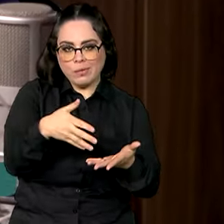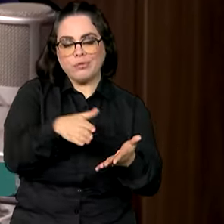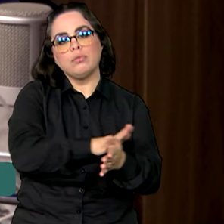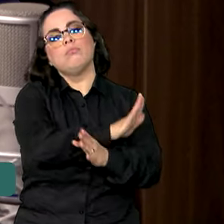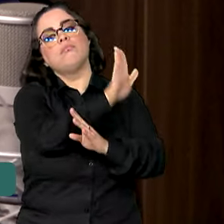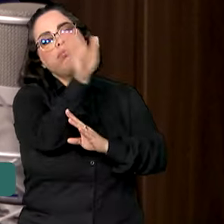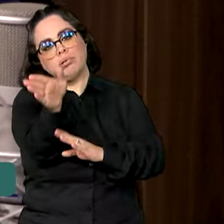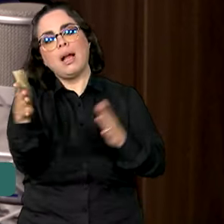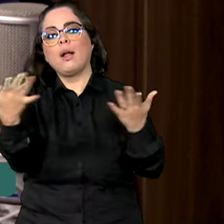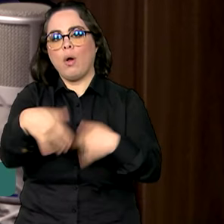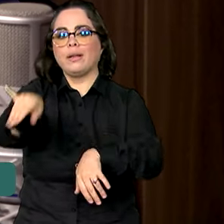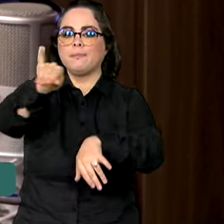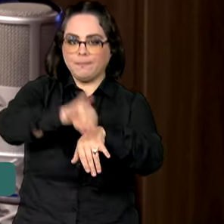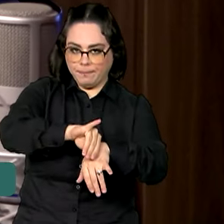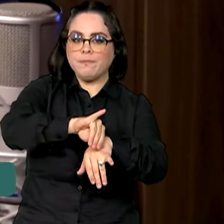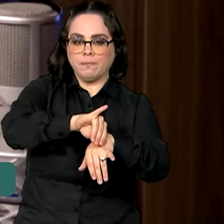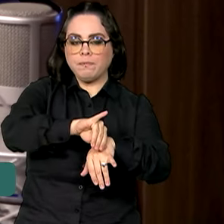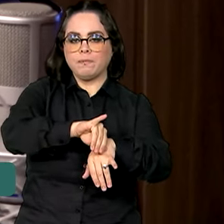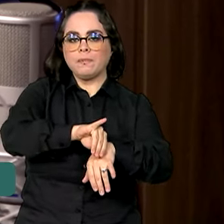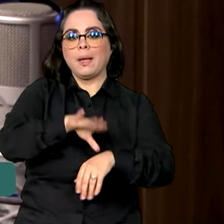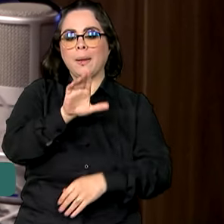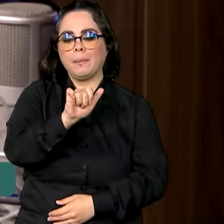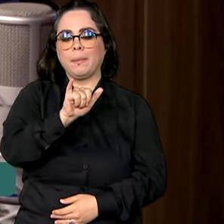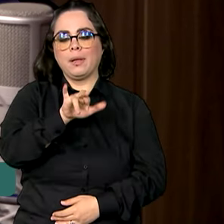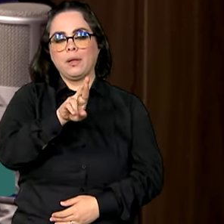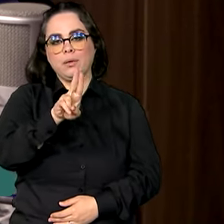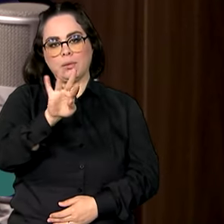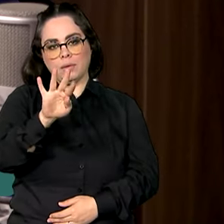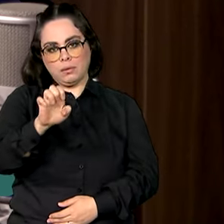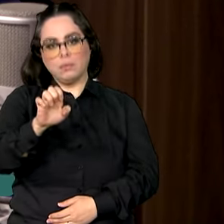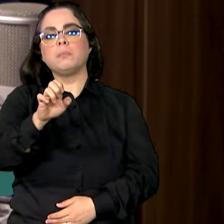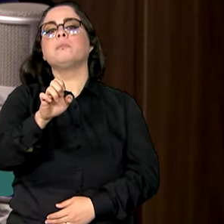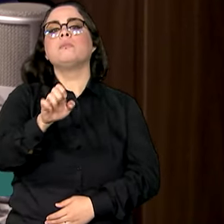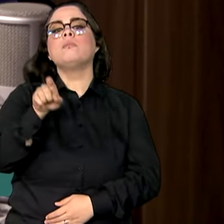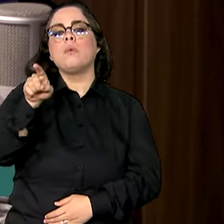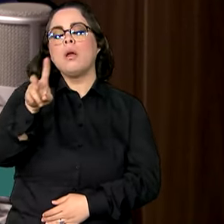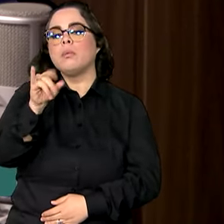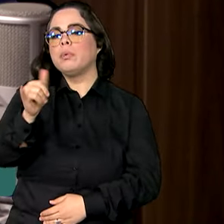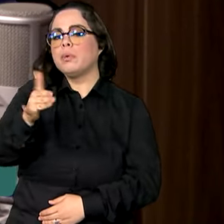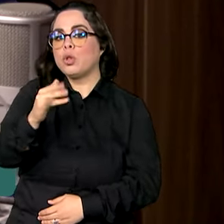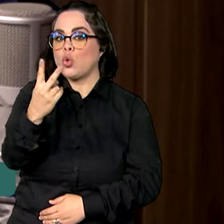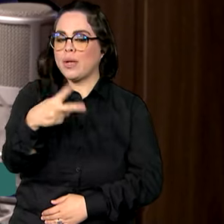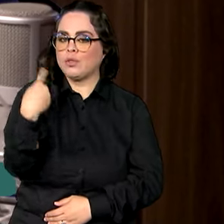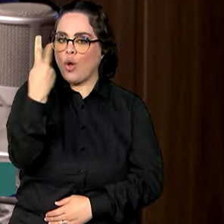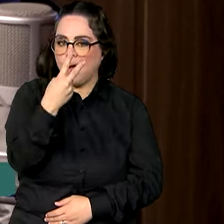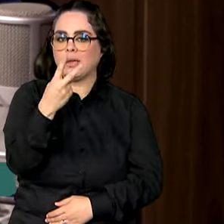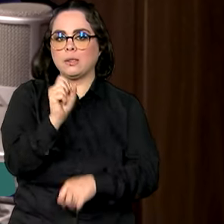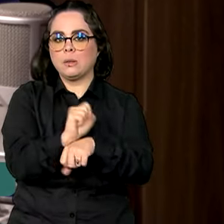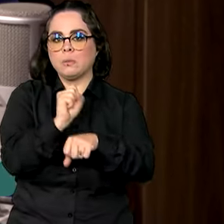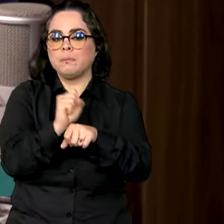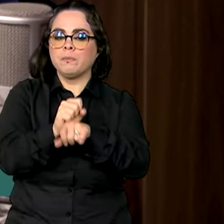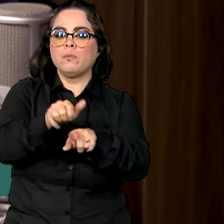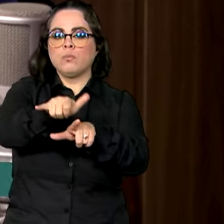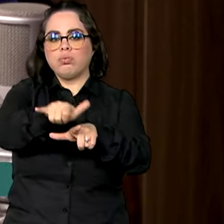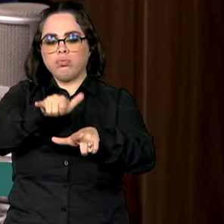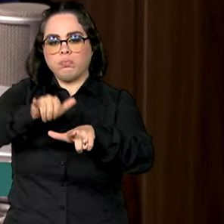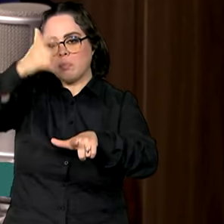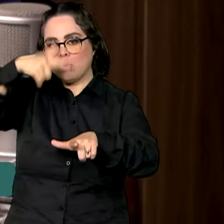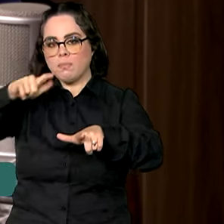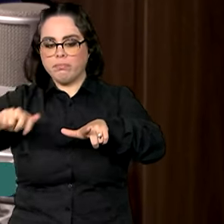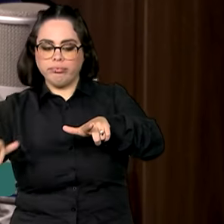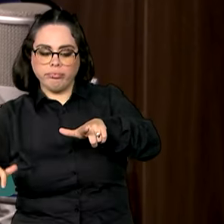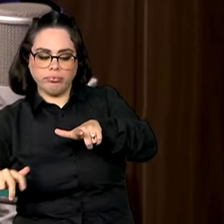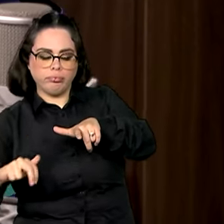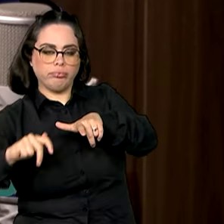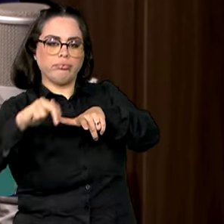está voando em direção a Beirute, onde chegará e fica entre no máximo duas, três horas no aeroporto para receber os